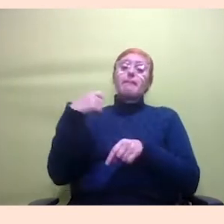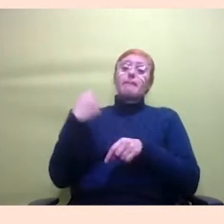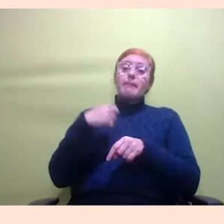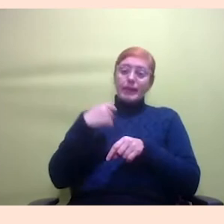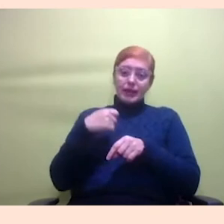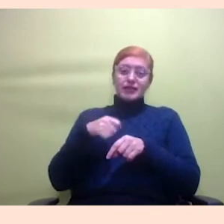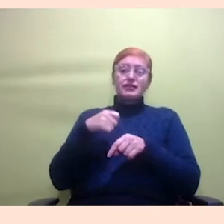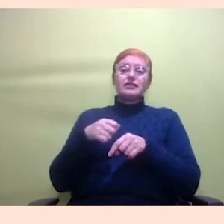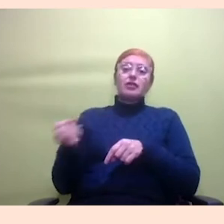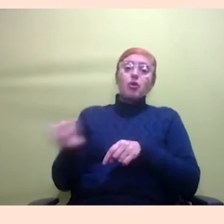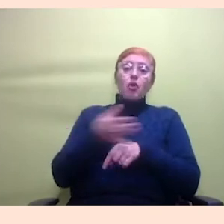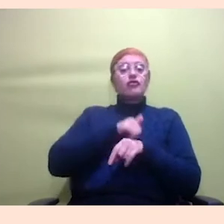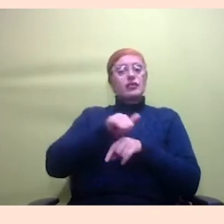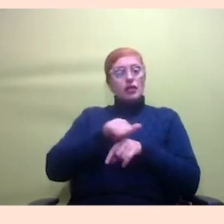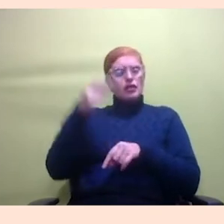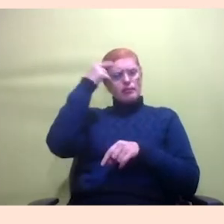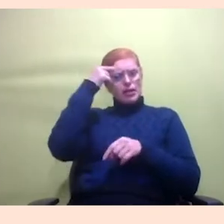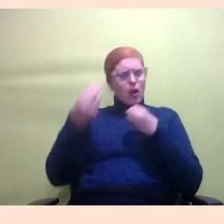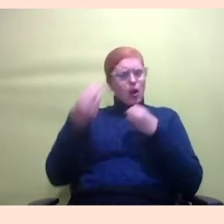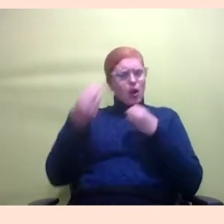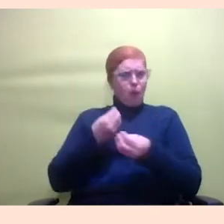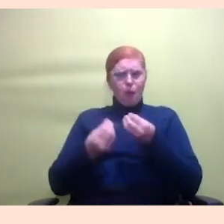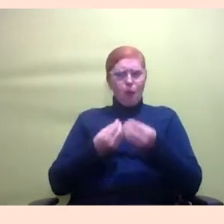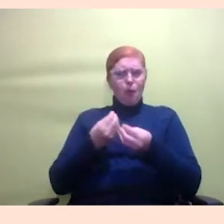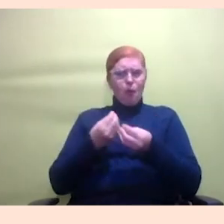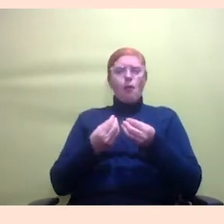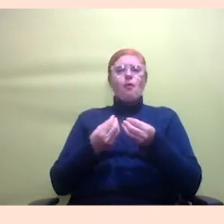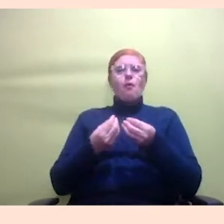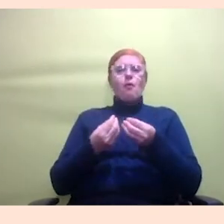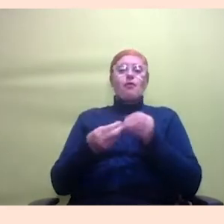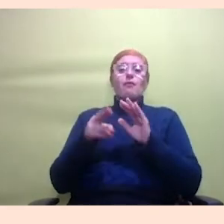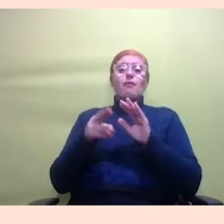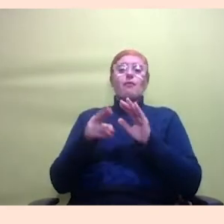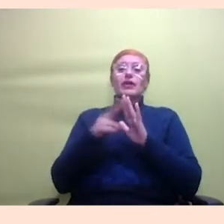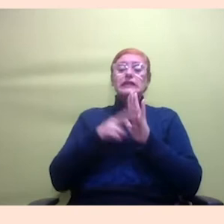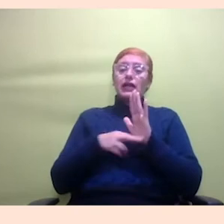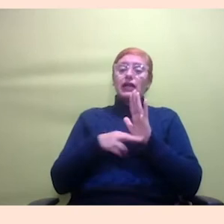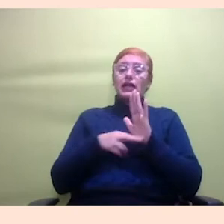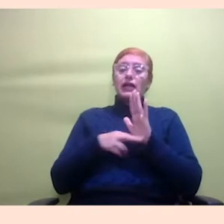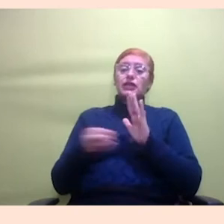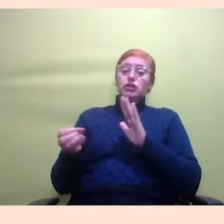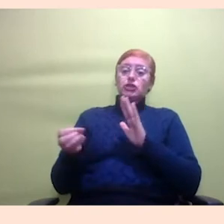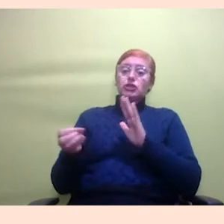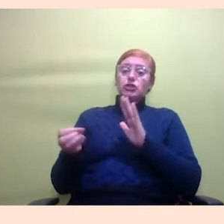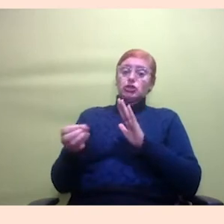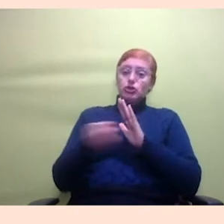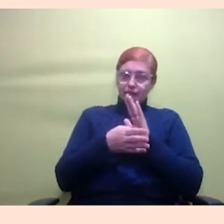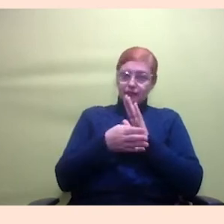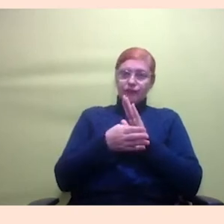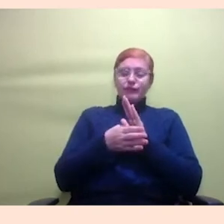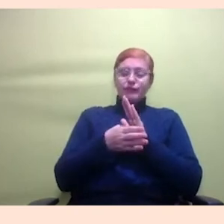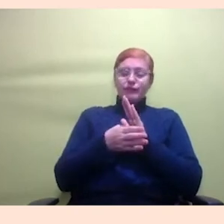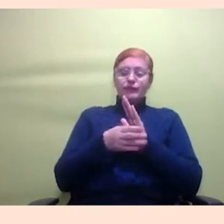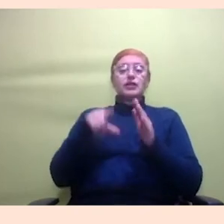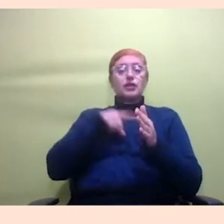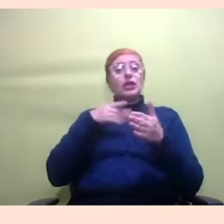repensar como a gente pensa nessa lógica eu acho que os limites do Moodle os limites do Moodle eu acho que são não do Moodle